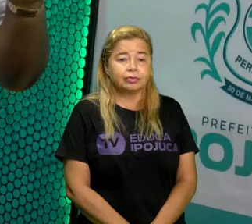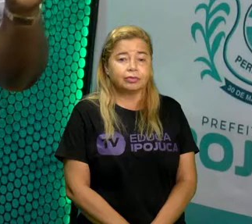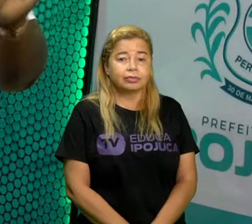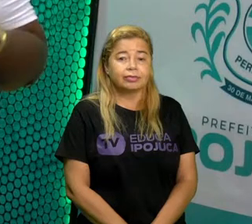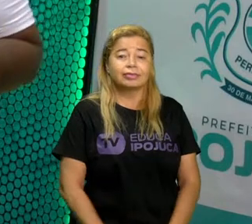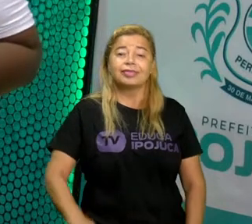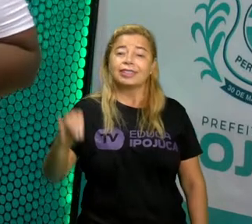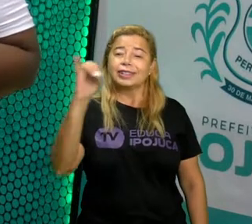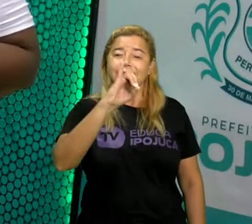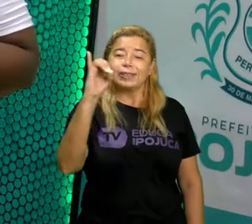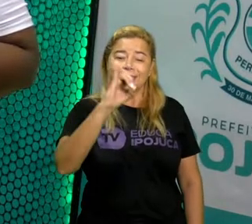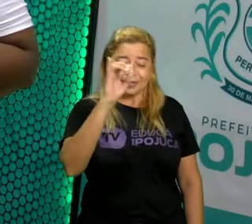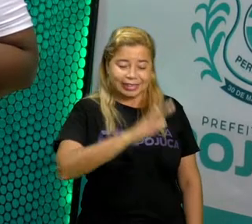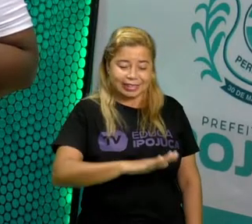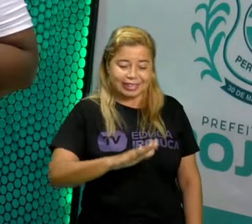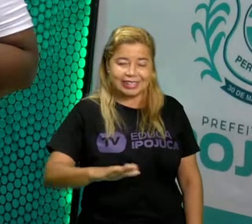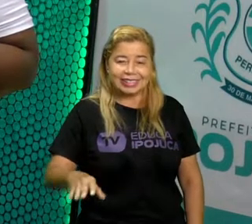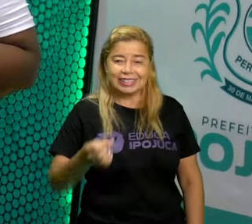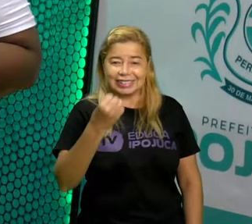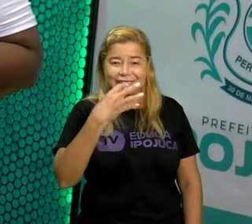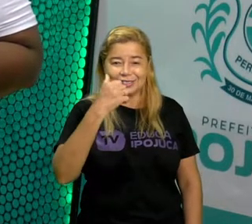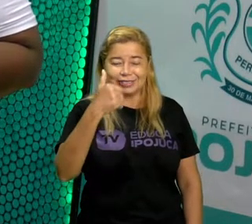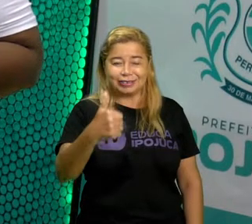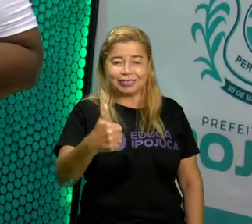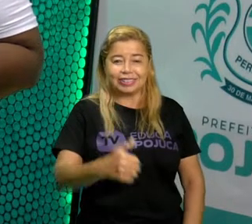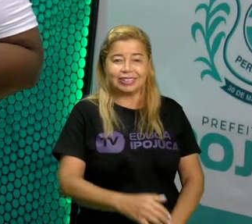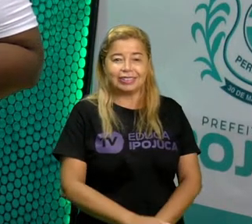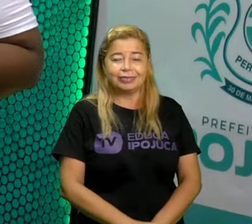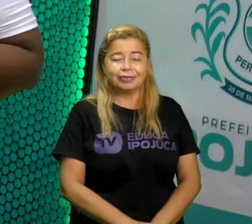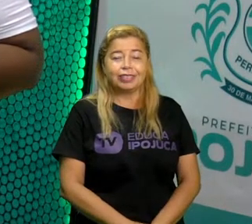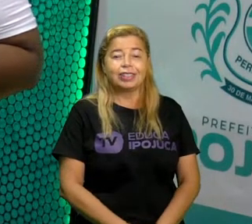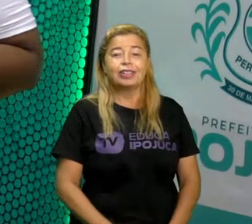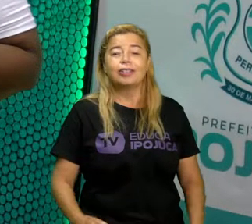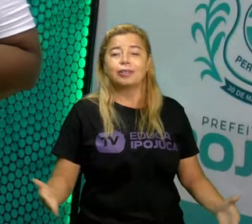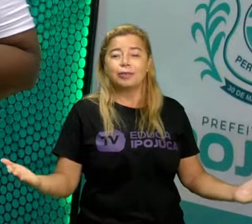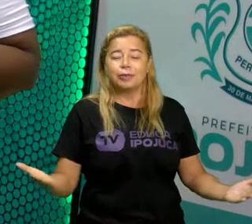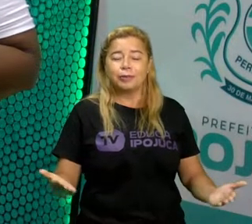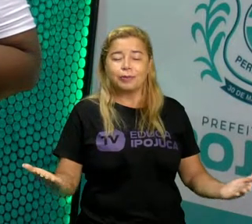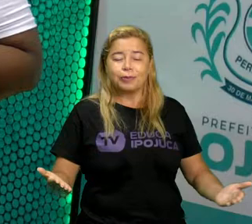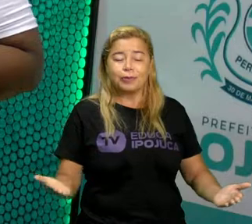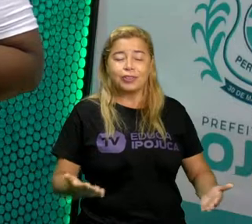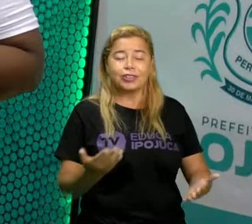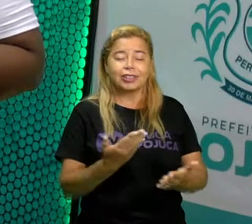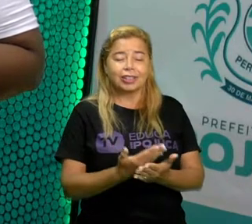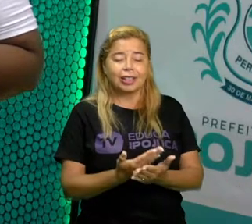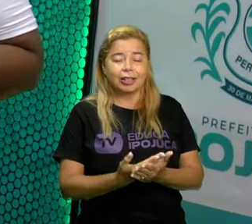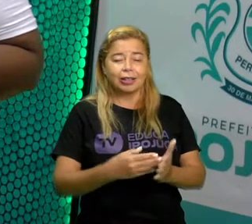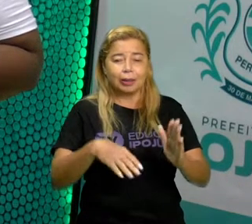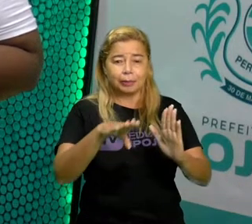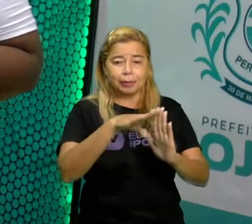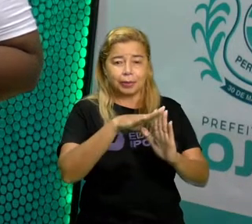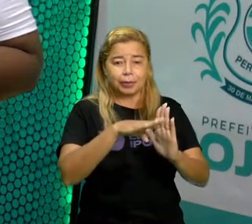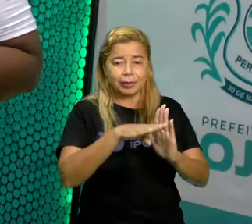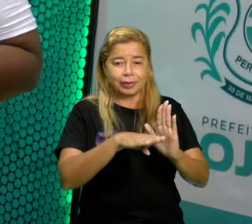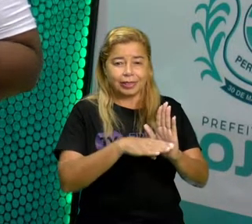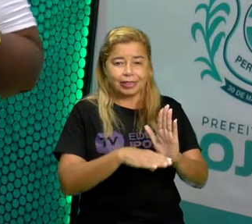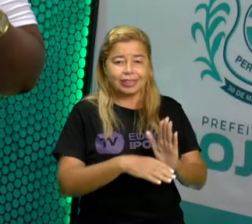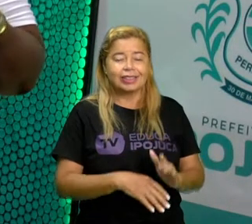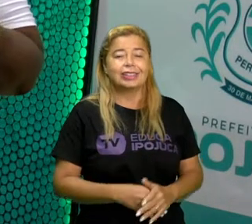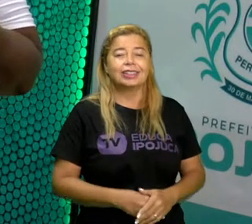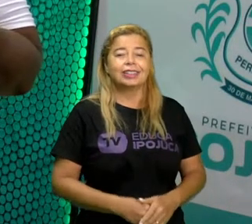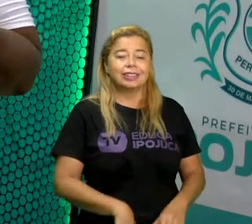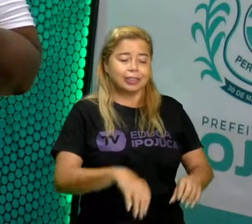Olá, criança! Tudo bem com vocês? Estamos em mais uma aula do projeto Educa e Pojuca.